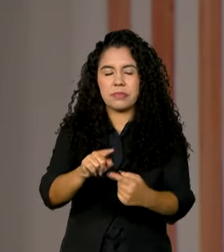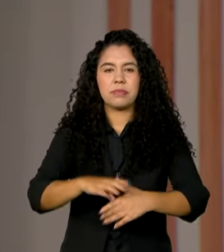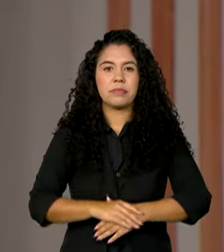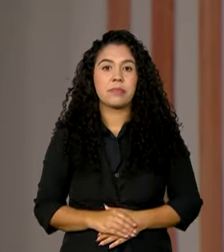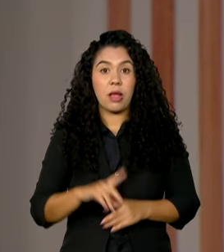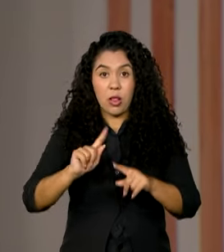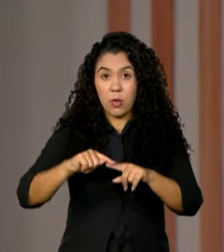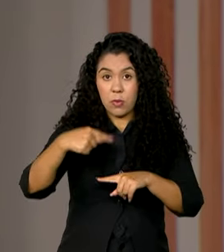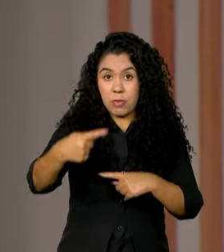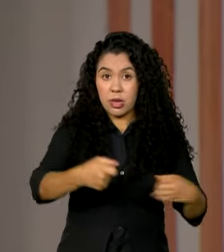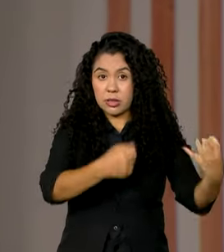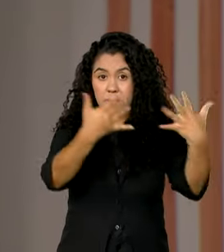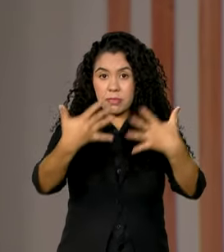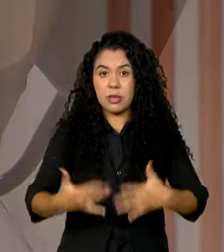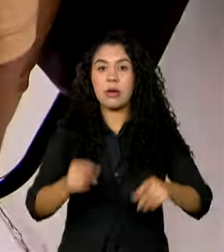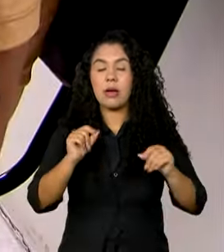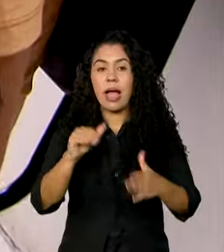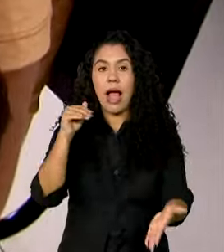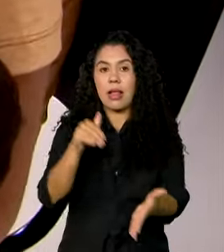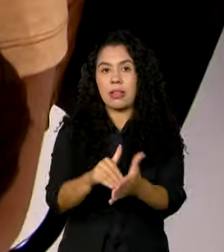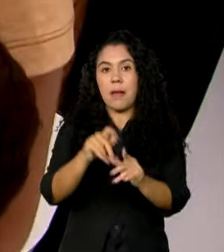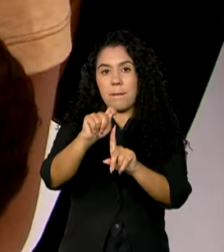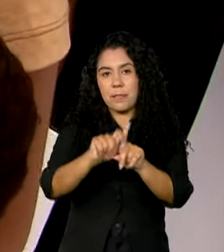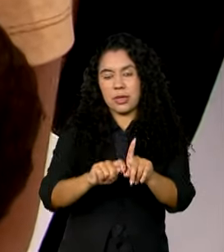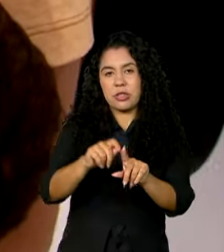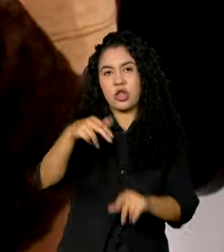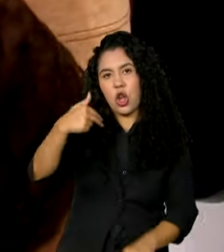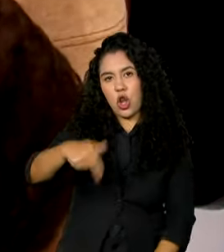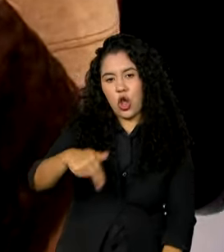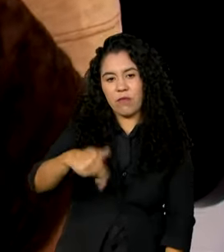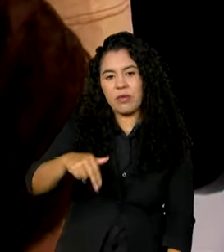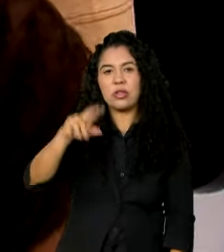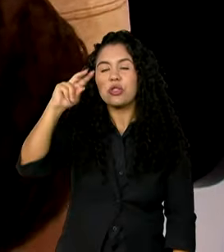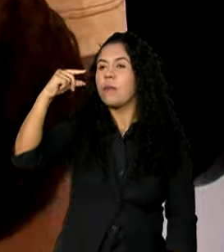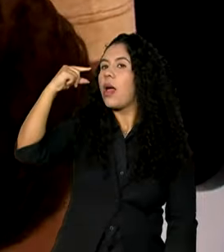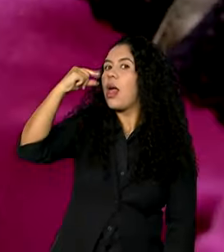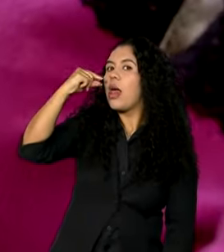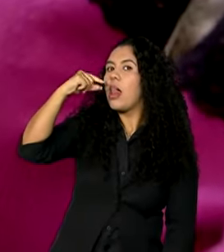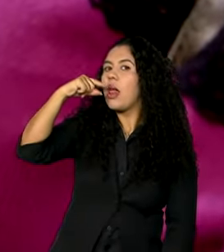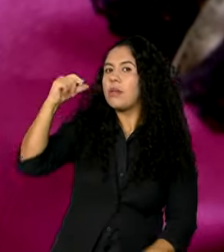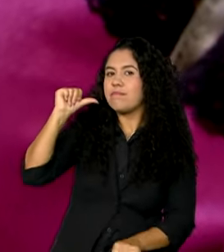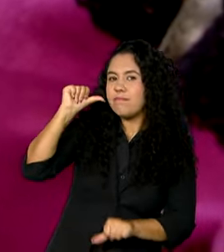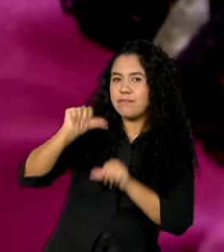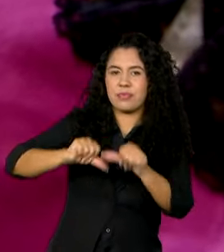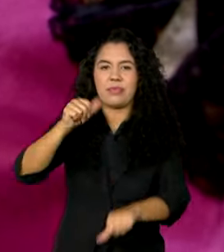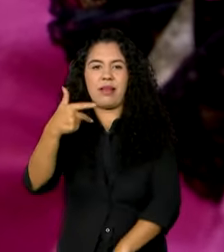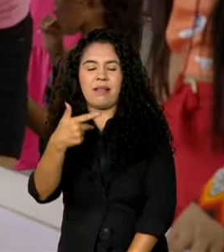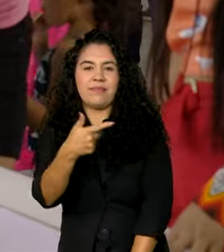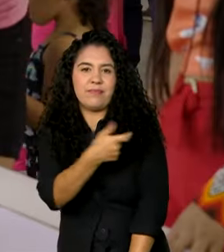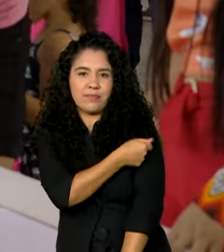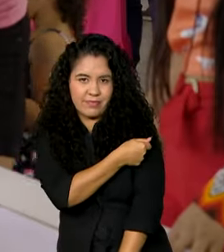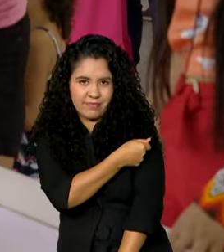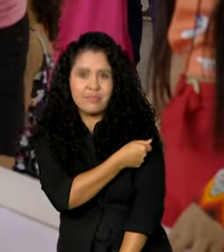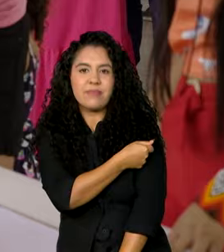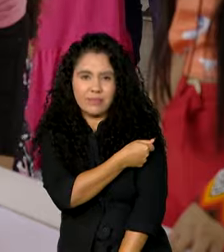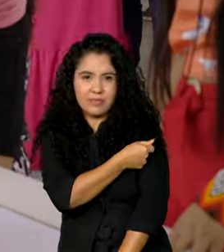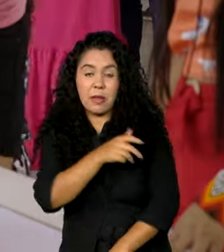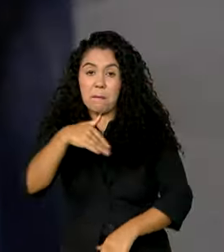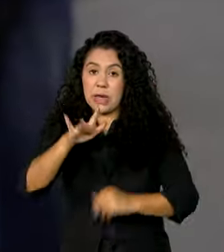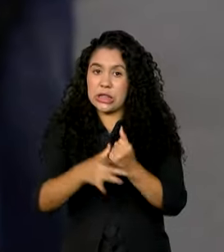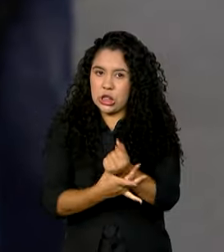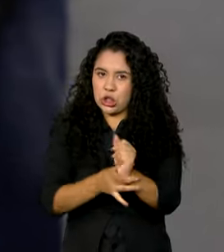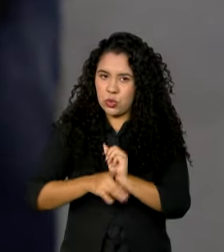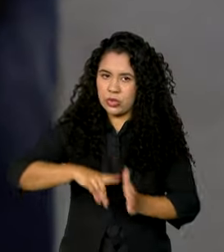Veja a seguir, até novembro deste ano, as gotinhas contra polio vão ser substituídas por vacina injetável, mais